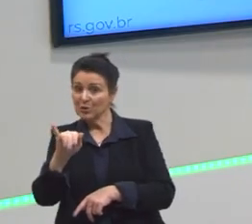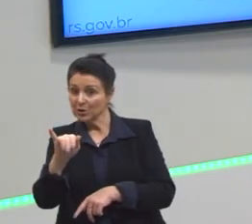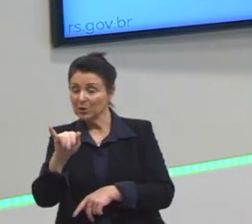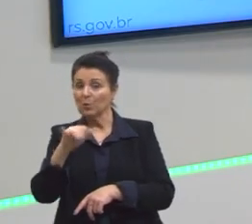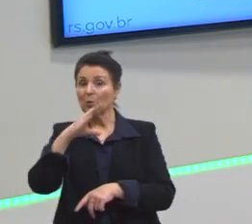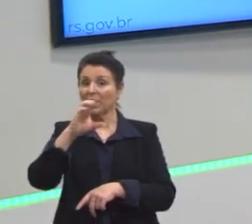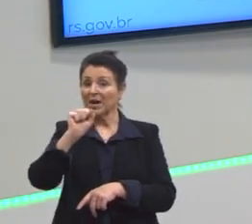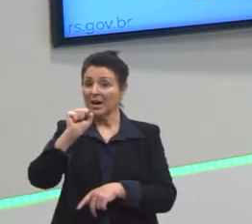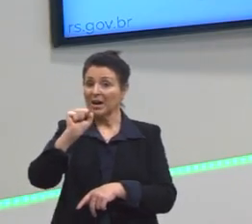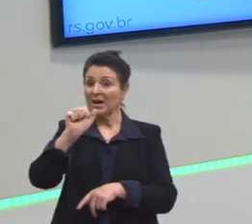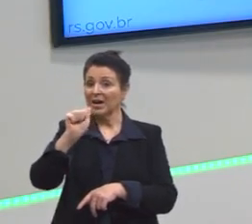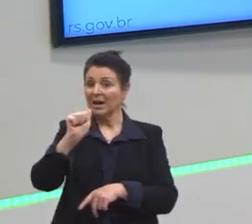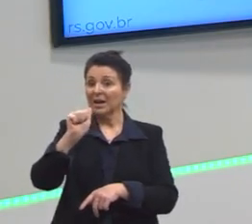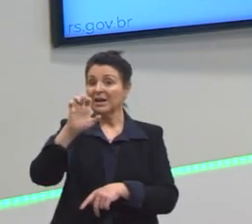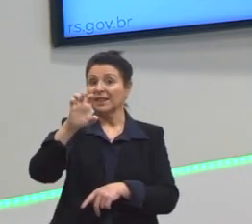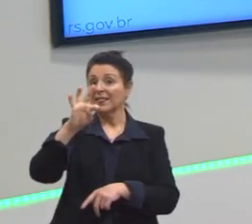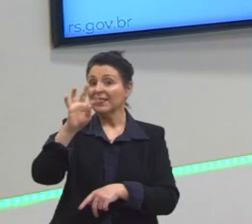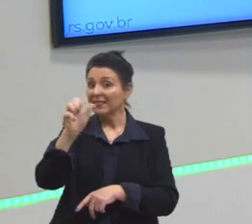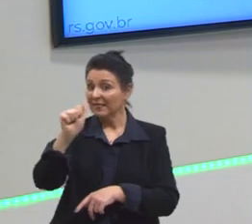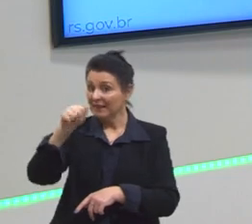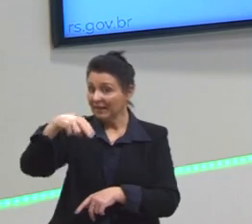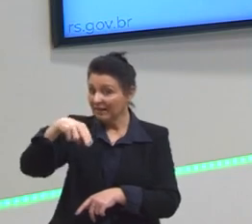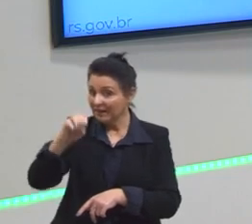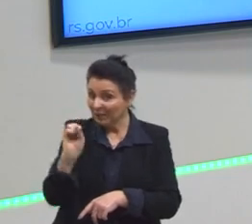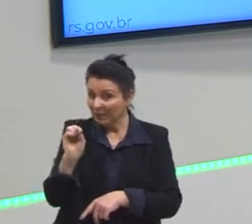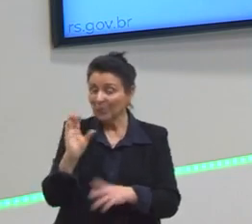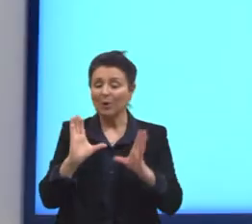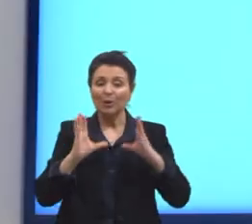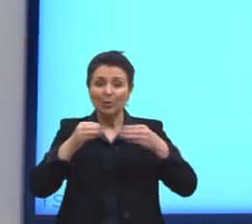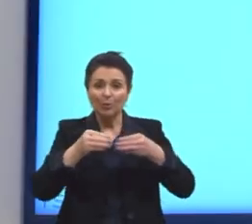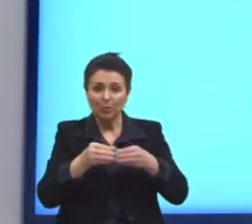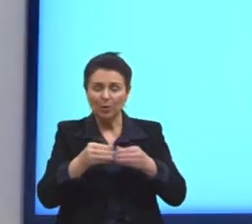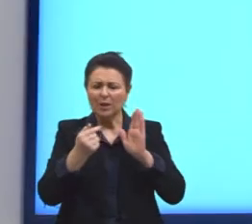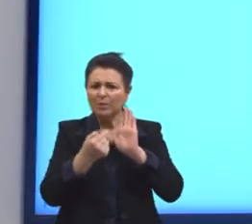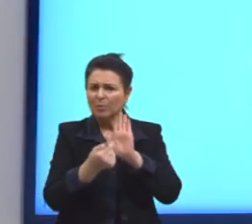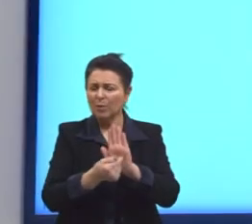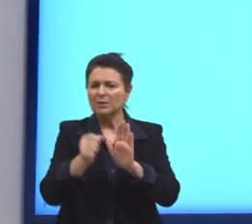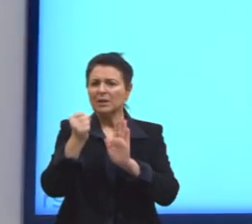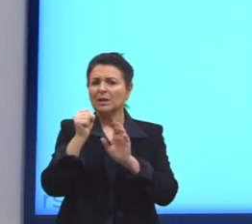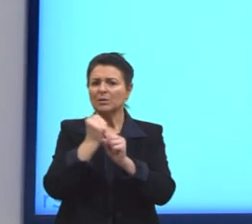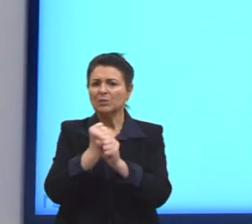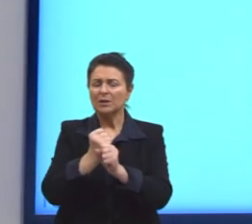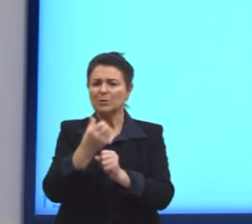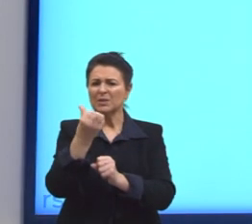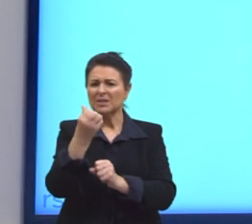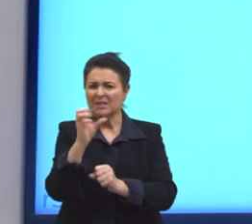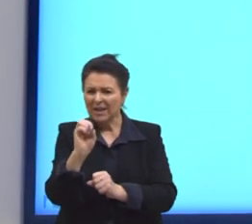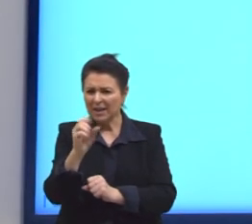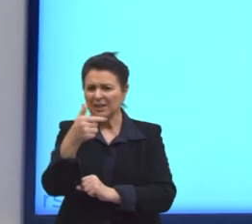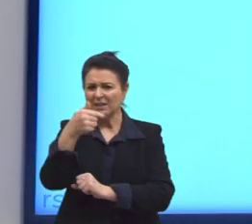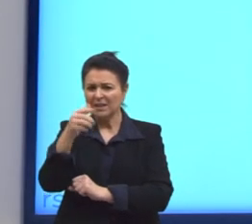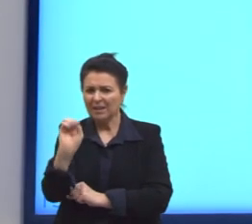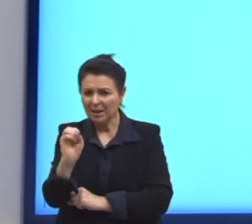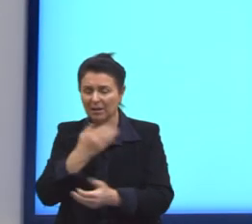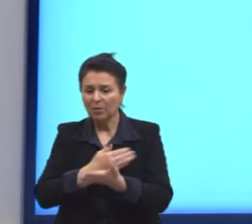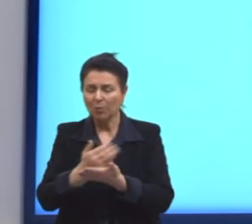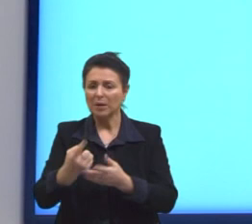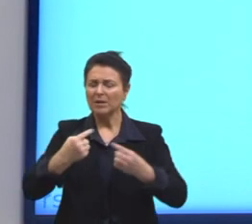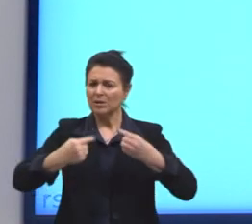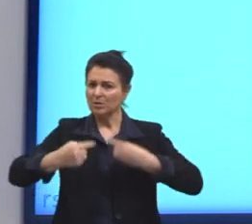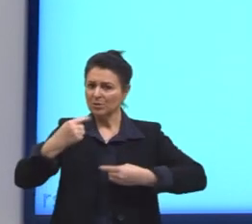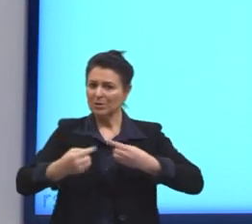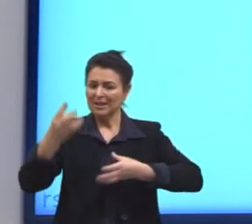o tropicalismo traz? Aqui, nos anos 60, 70, o tropicalismo começa a discutir,